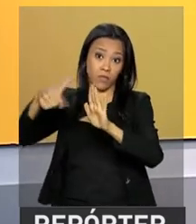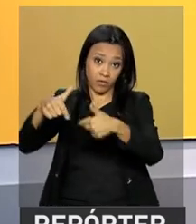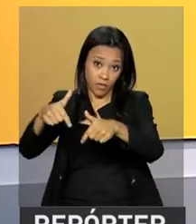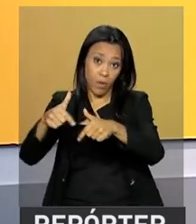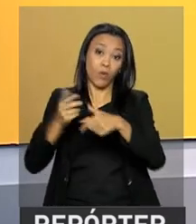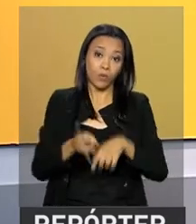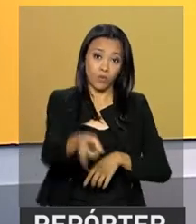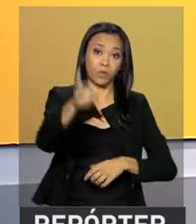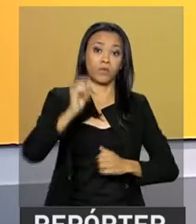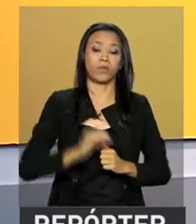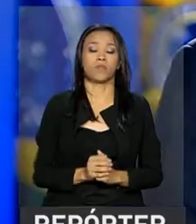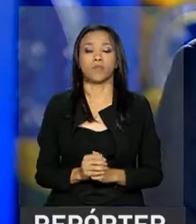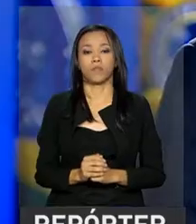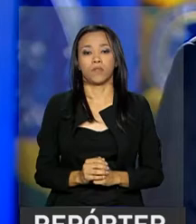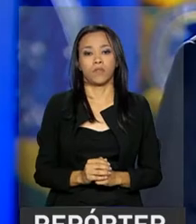Senado.